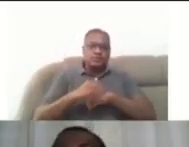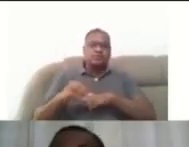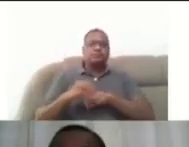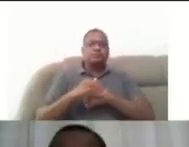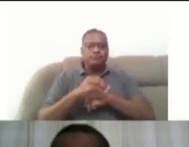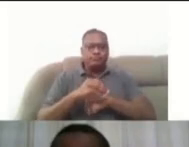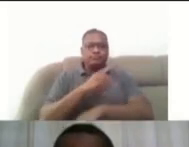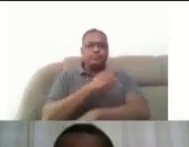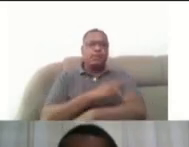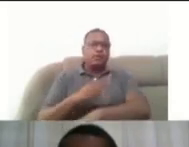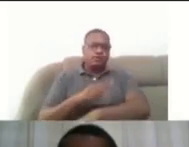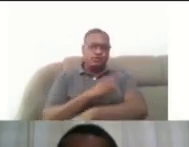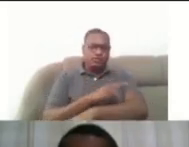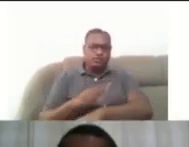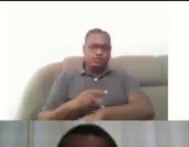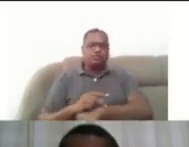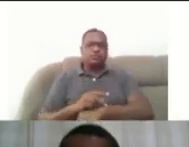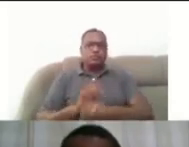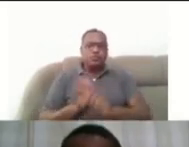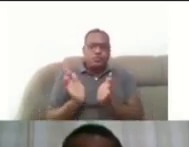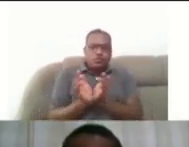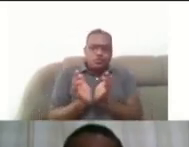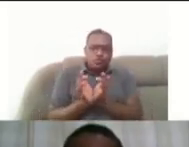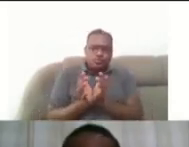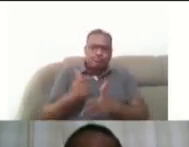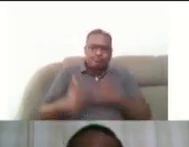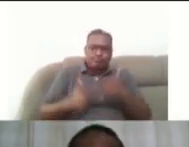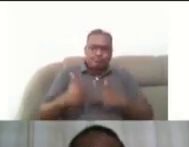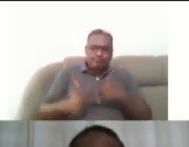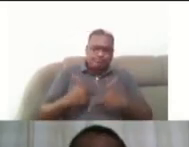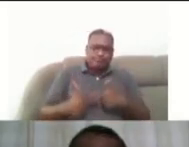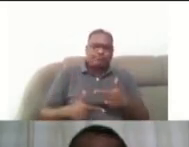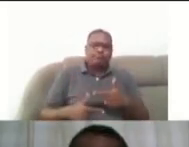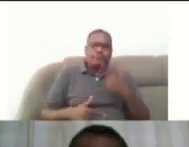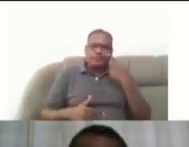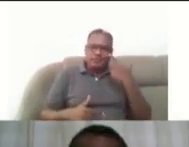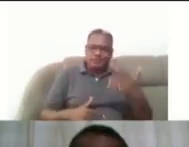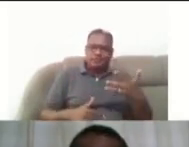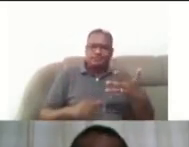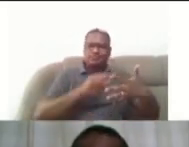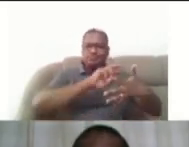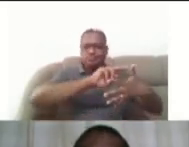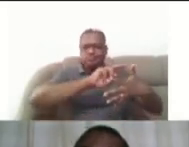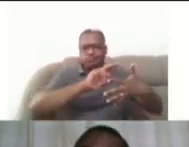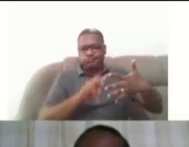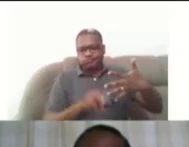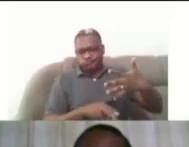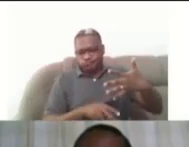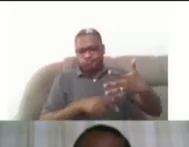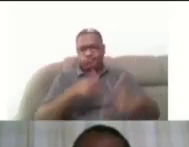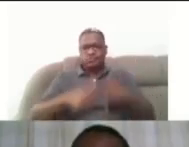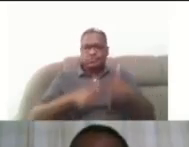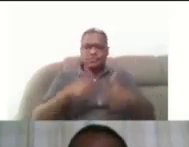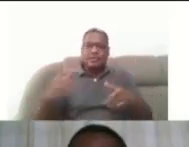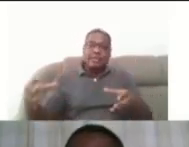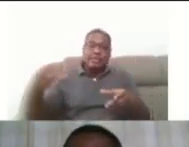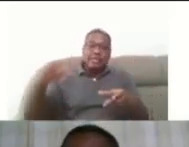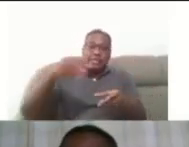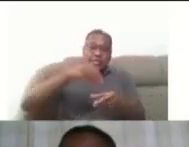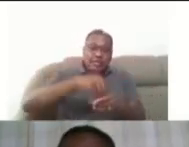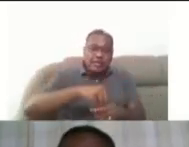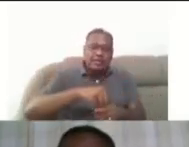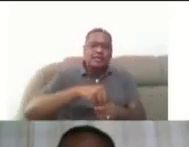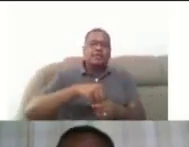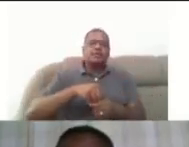equipe multidisciplinar. Então, veja, essas são algumas das atividades realizadas pelo NAP que fazem parte das